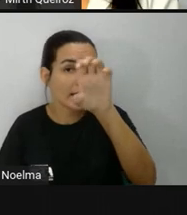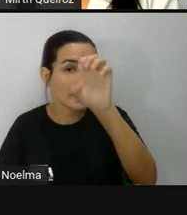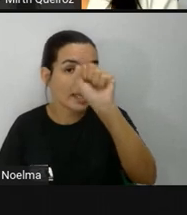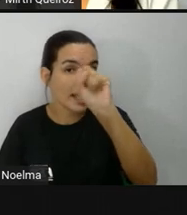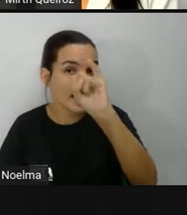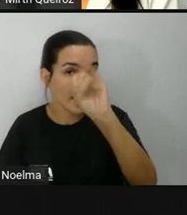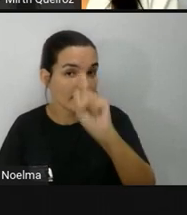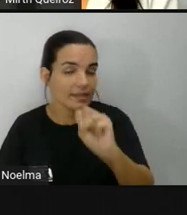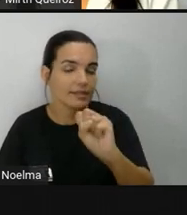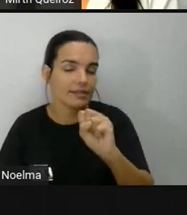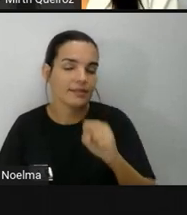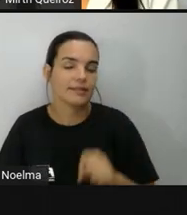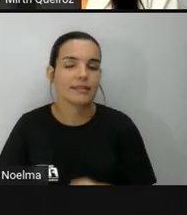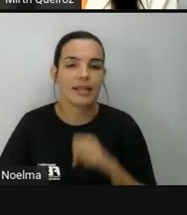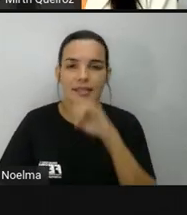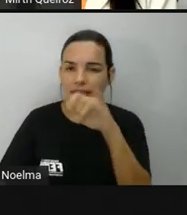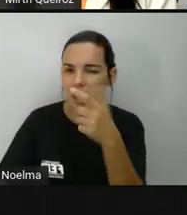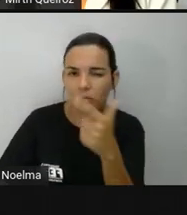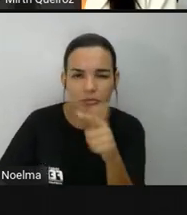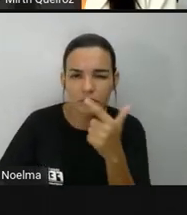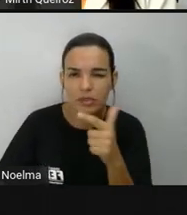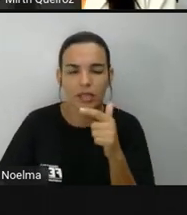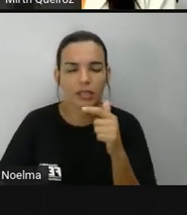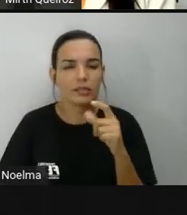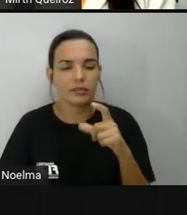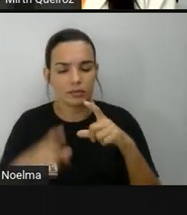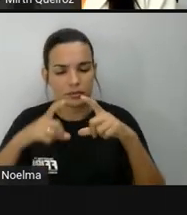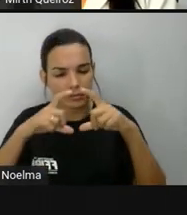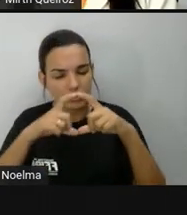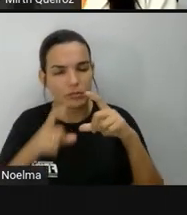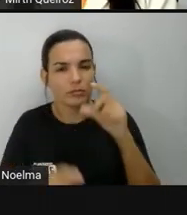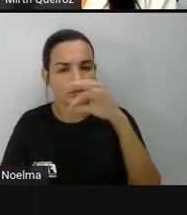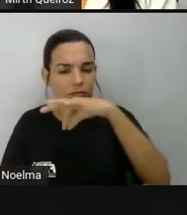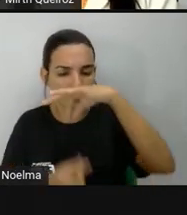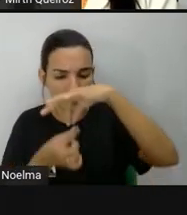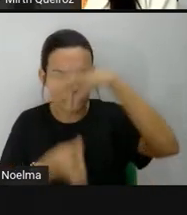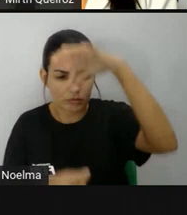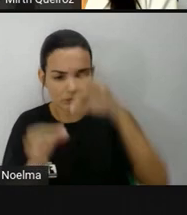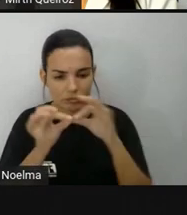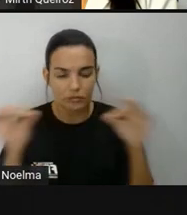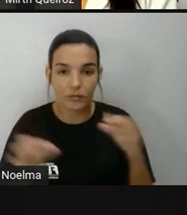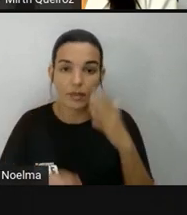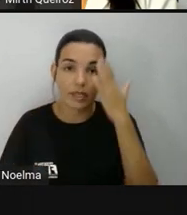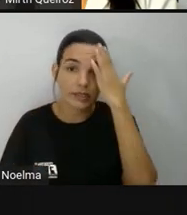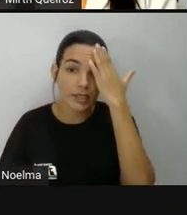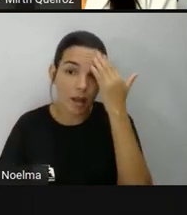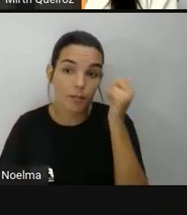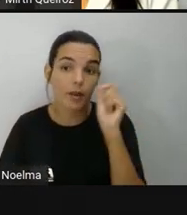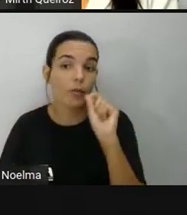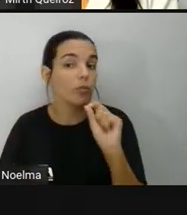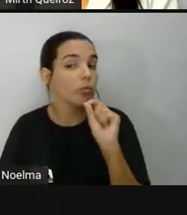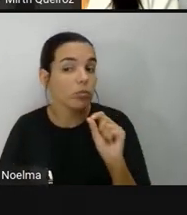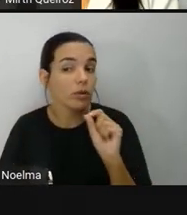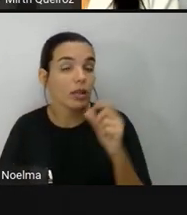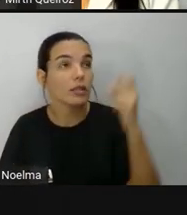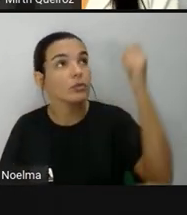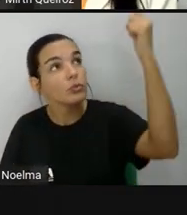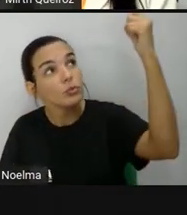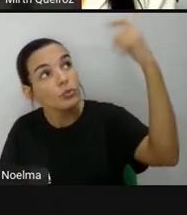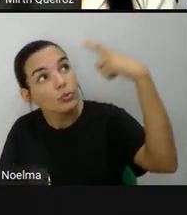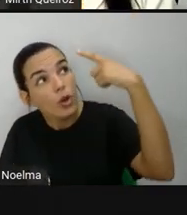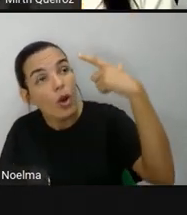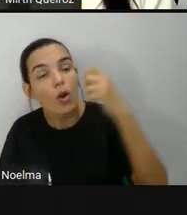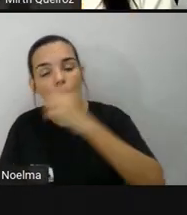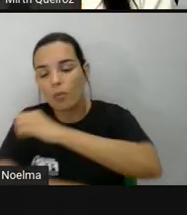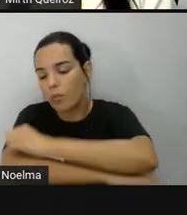pontos cardeais. Caso não haja uma rosa dos ventos, né? Já disponível ali para a gente poder identificar. Basta saber